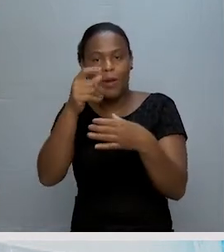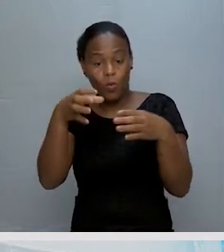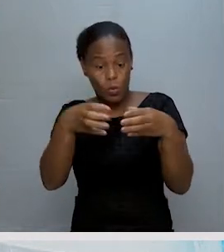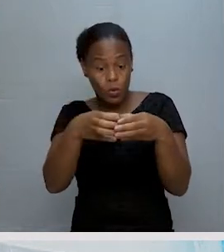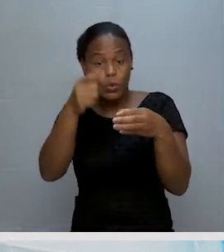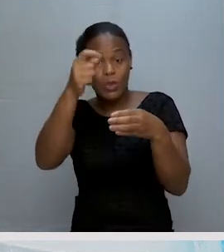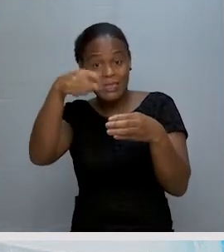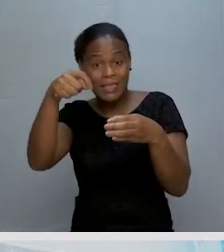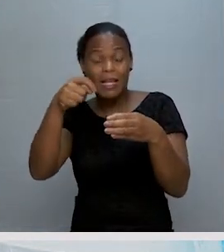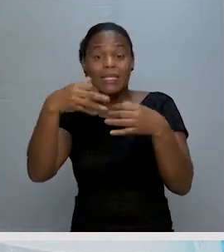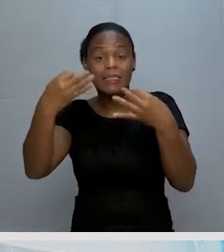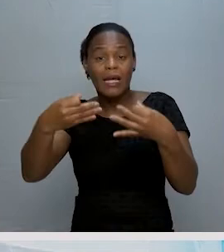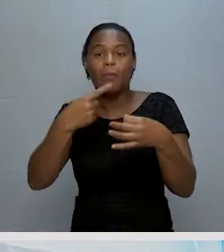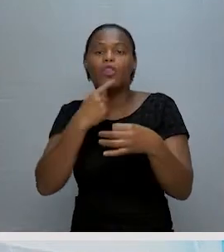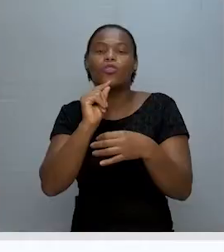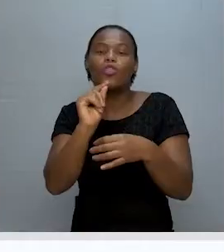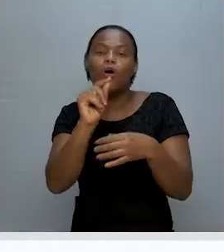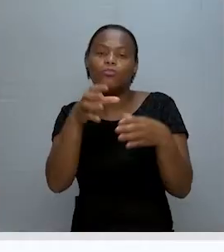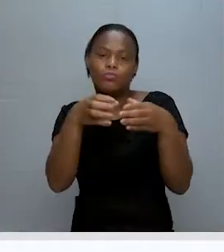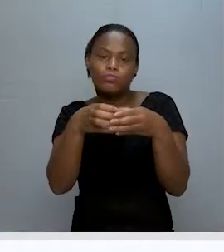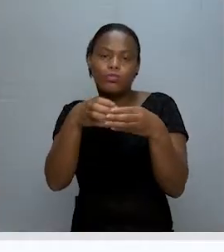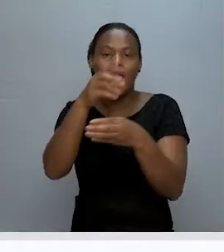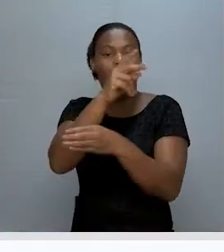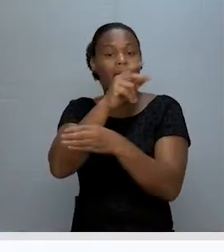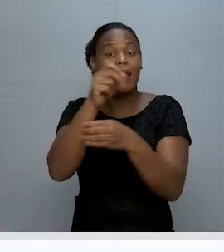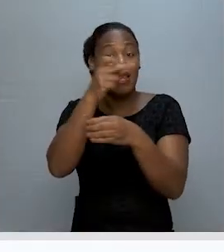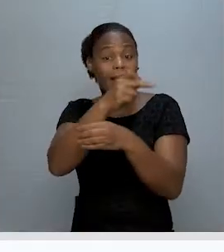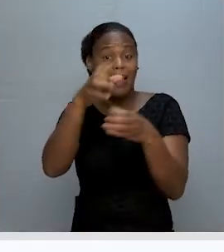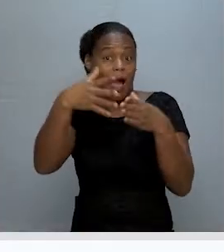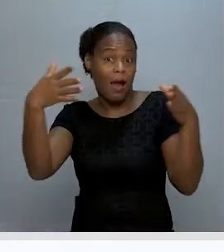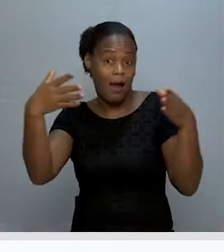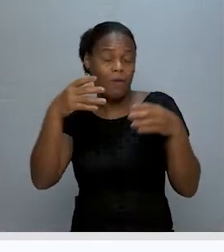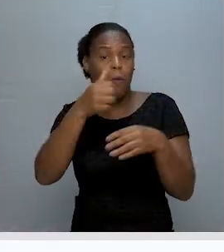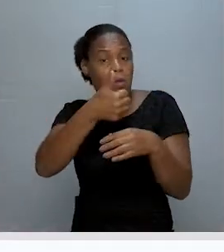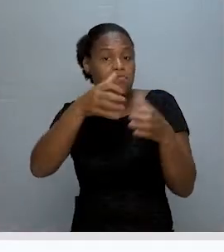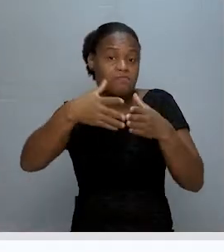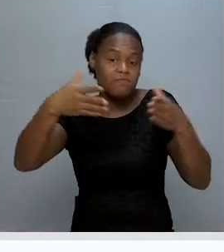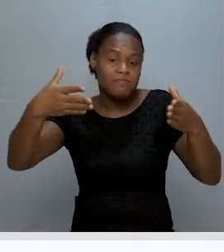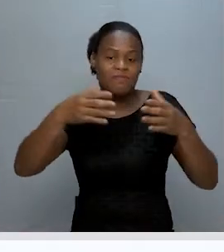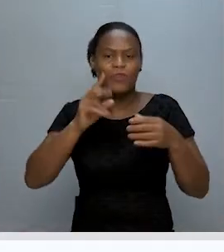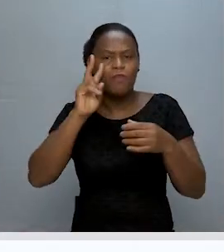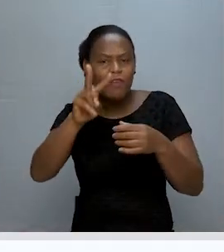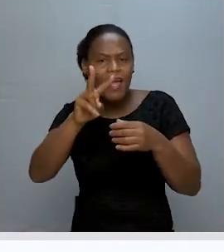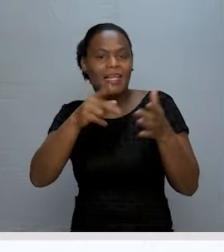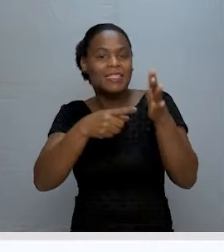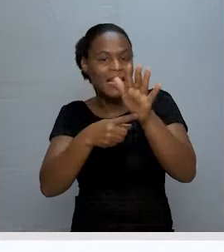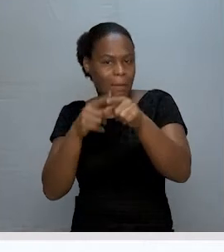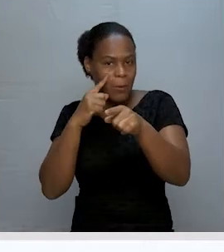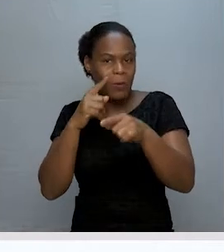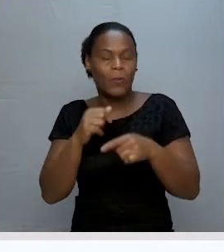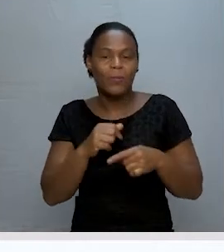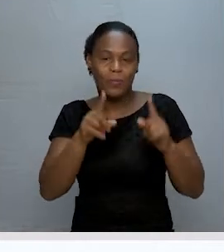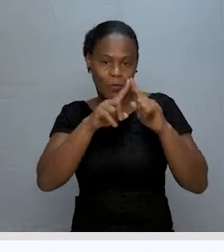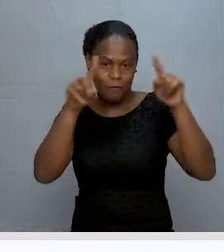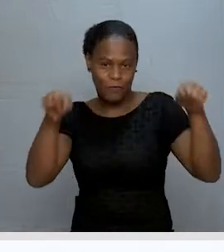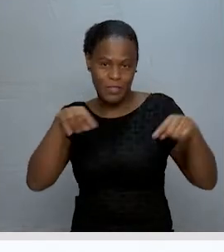escrevemos sempre o seu nome com letras maiúsculas. O exemplo aqui podemos ver. Podemos escrever o conjunto A,